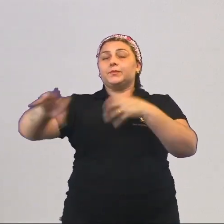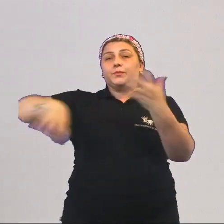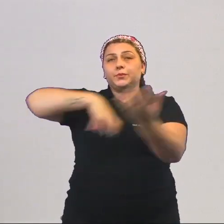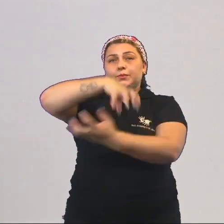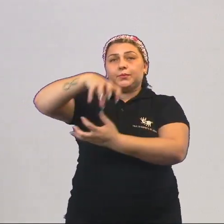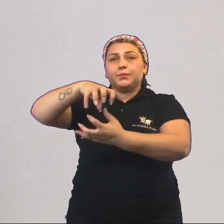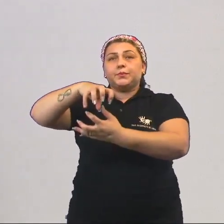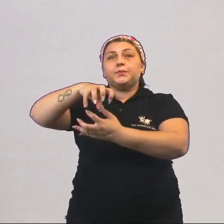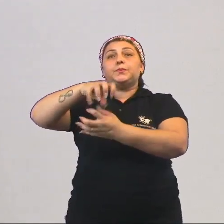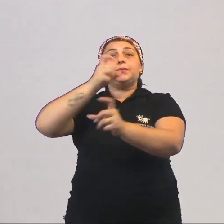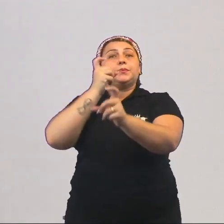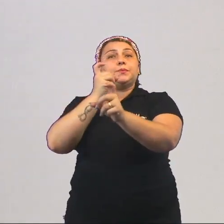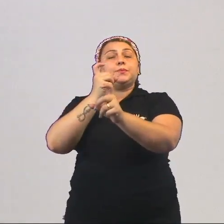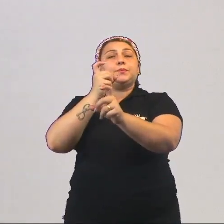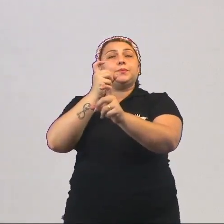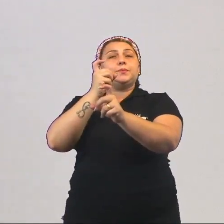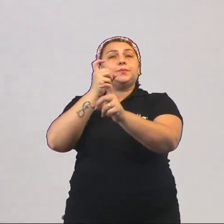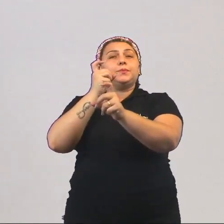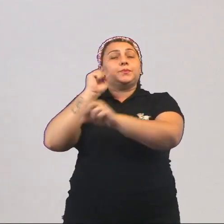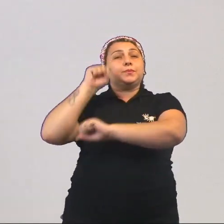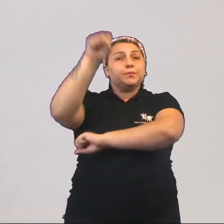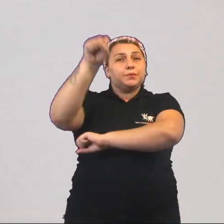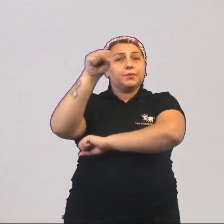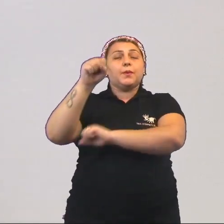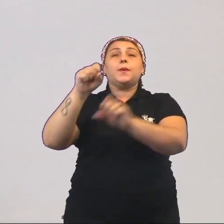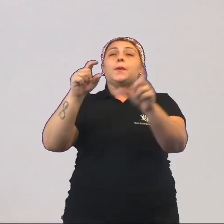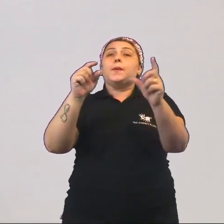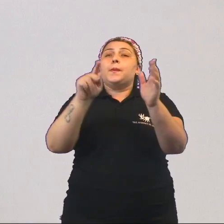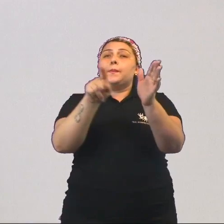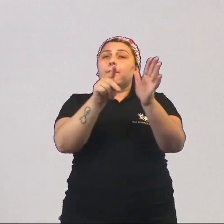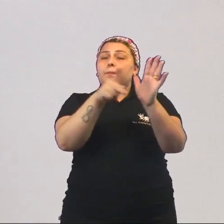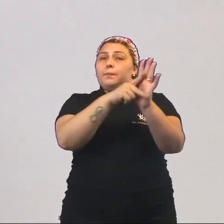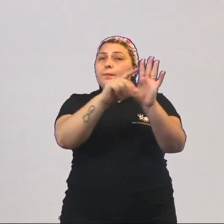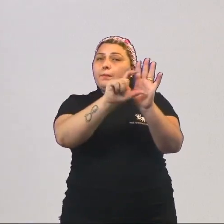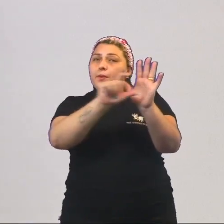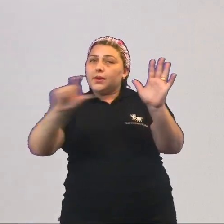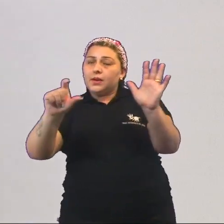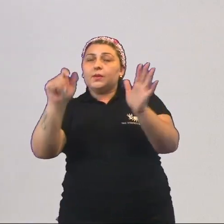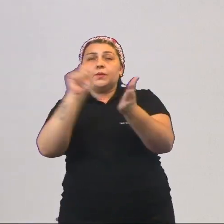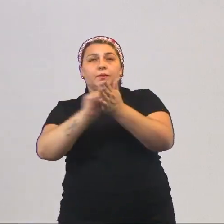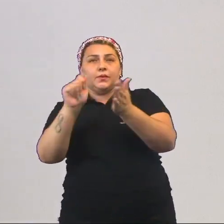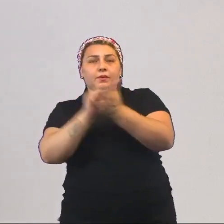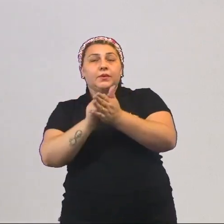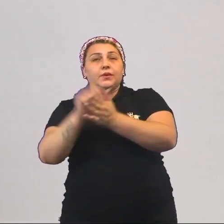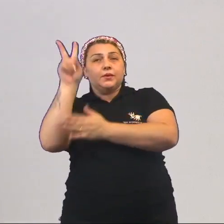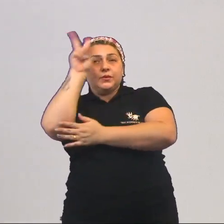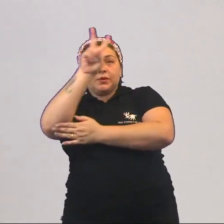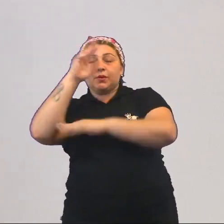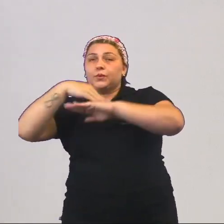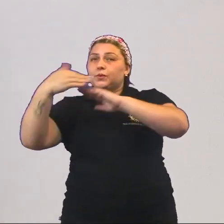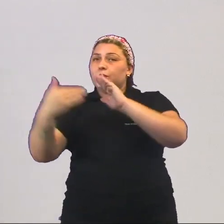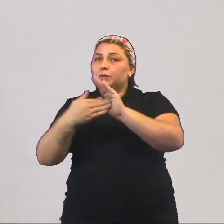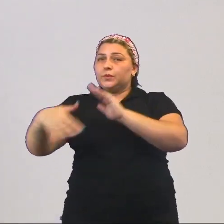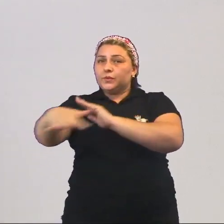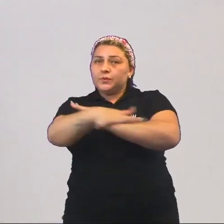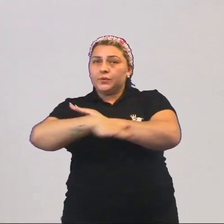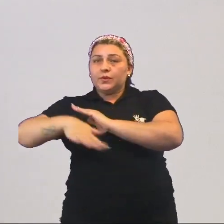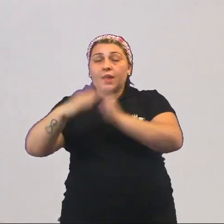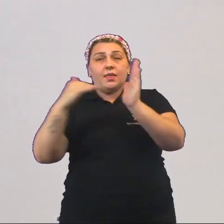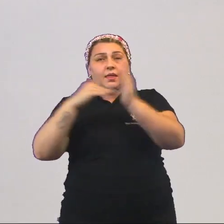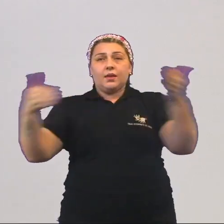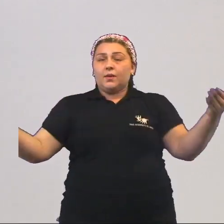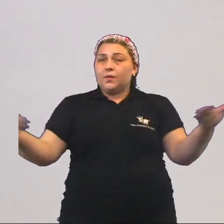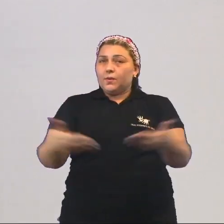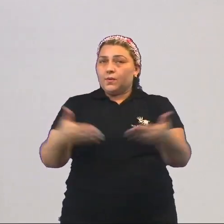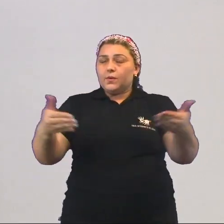Partido Comunista, primeiro capítulo, primeiro parágrafo, o autor assim escreveu, A história de todas as sociedades até